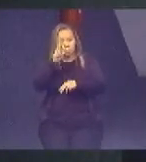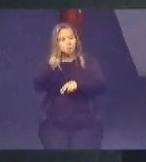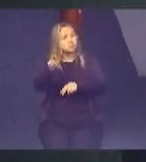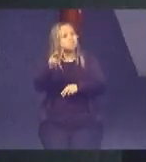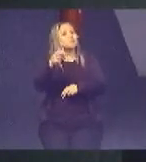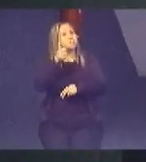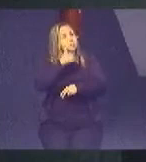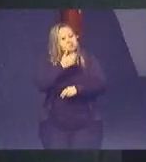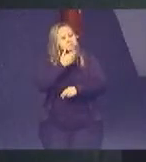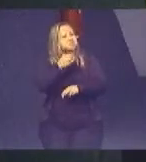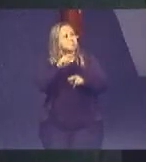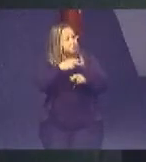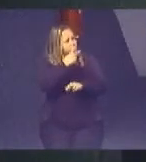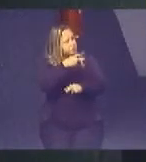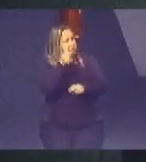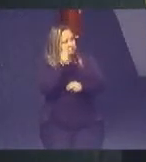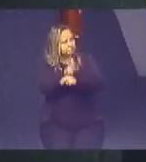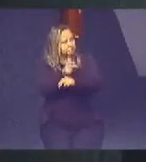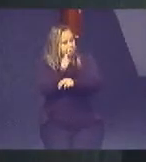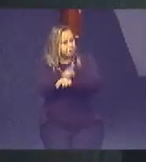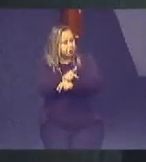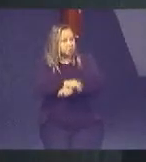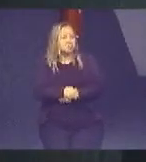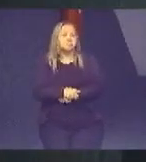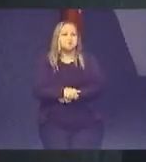no vídeo. Nós temos